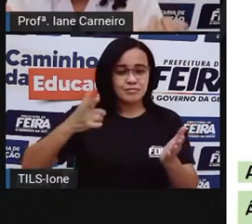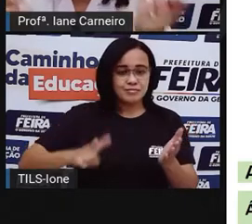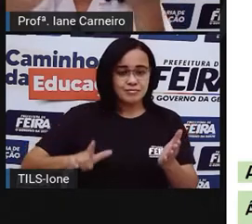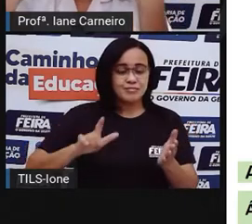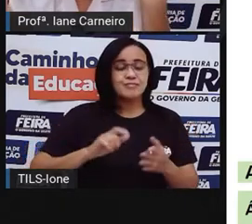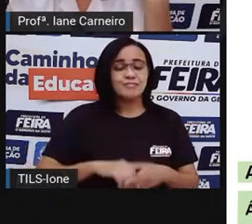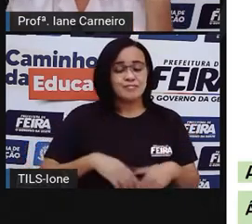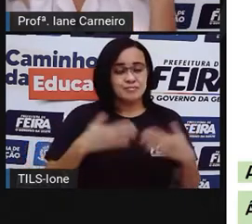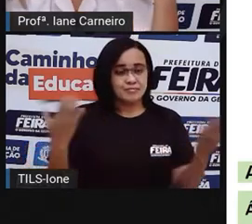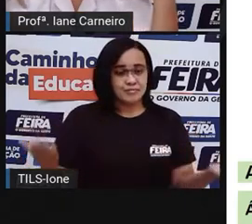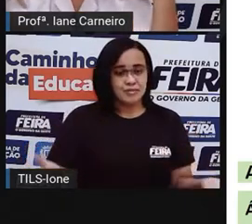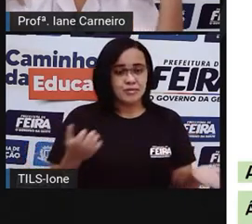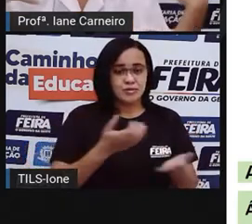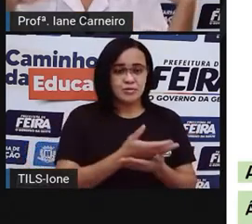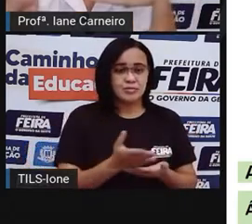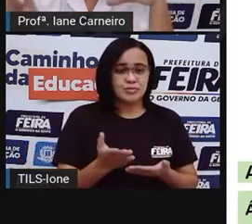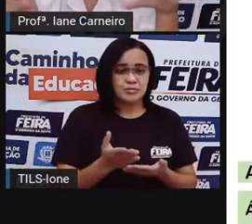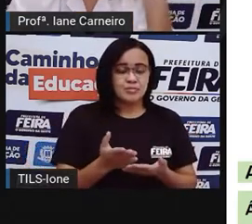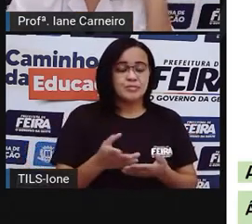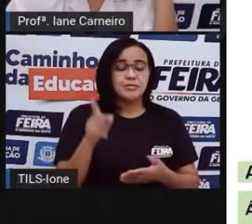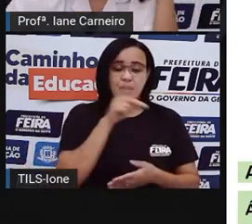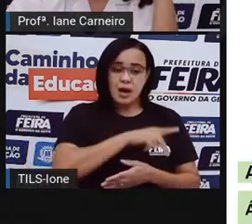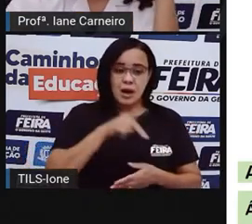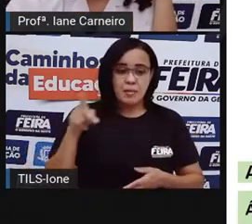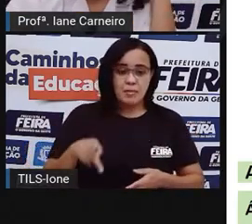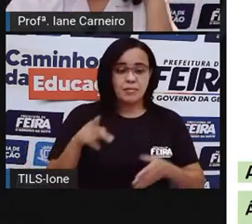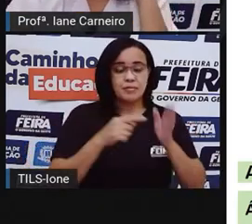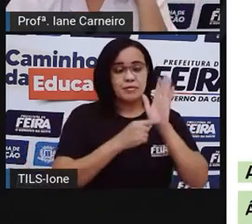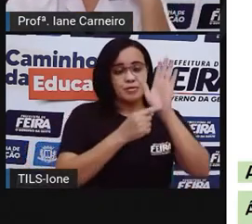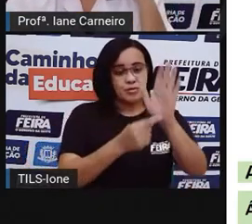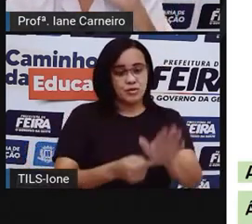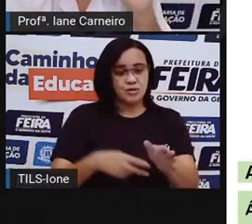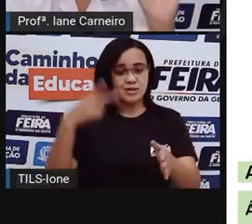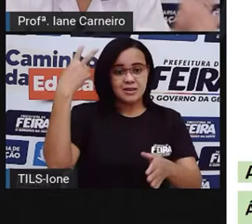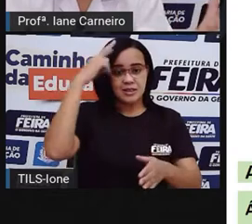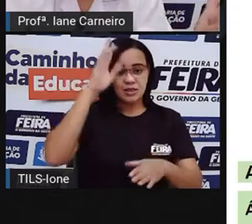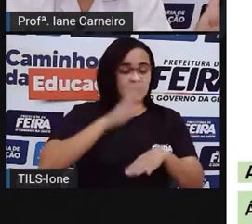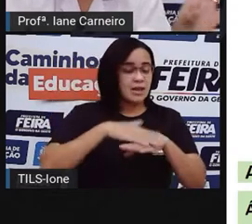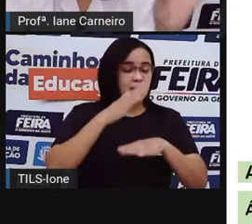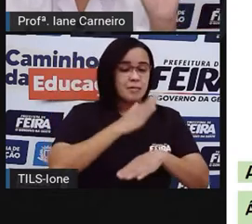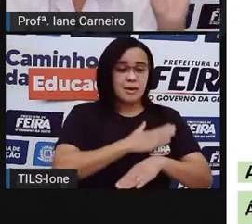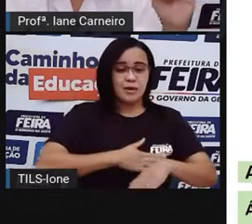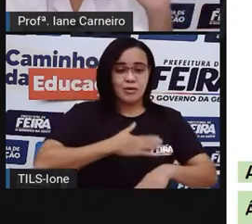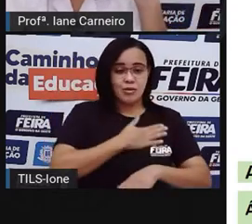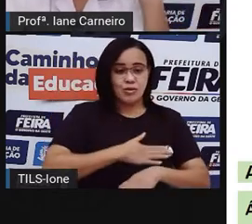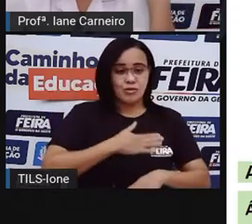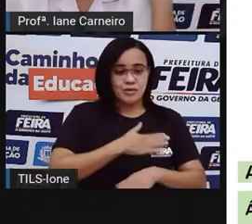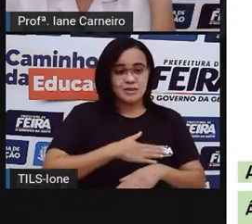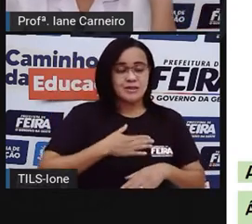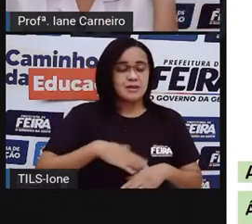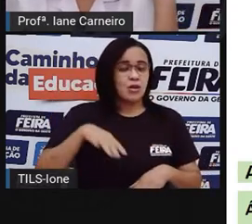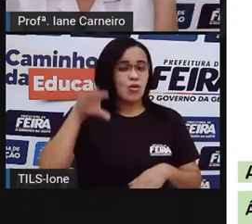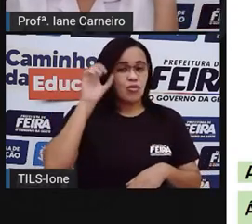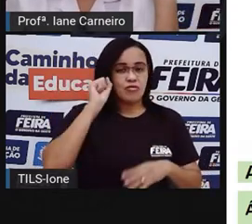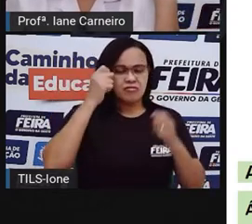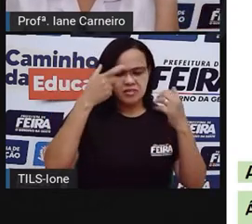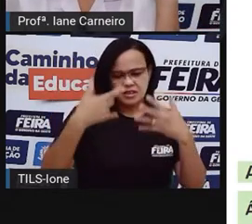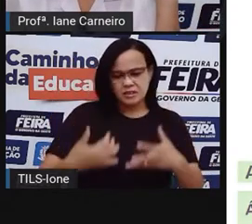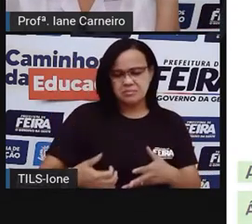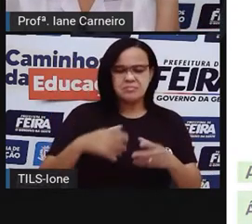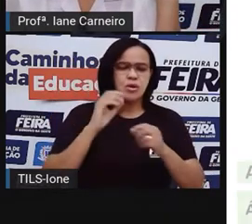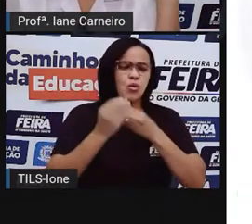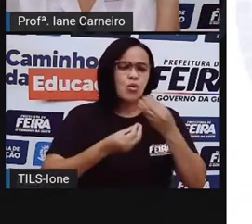preferida. A Pró trouxe a minha, mas aí em casa você vê qual é a história que você mais gosta de ouvir ou de contar, tá joia?